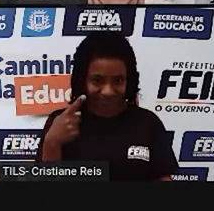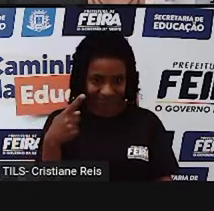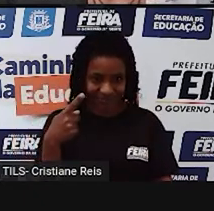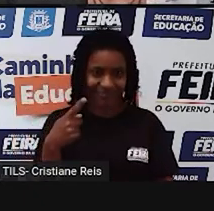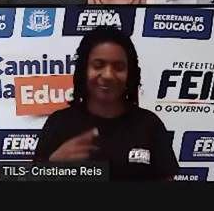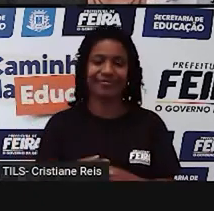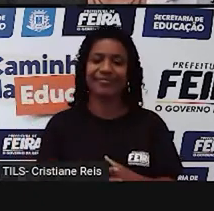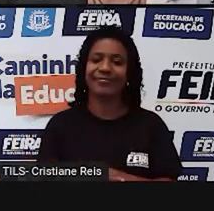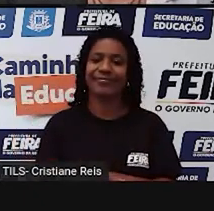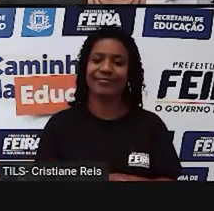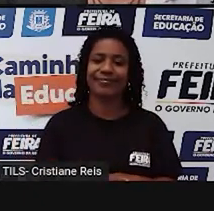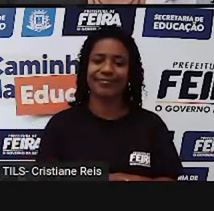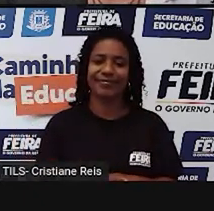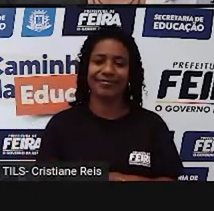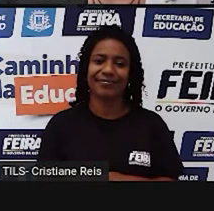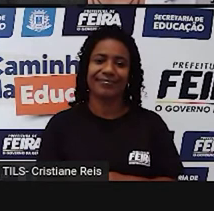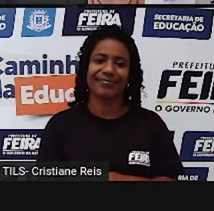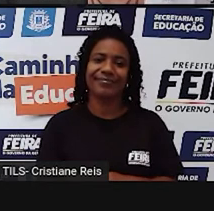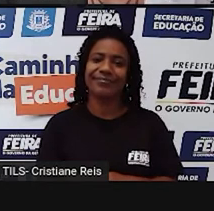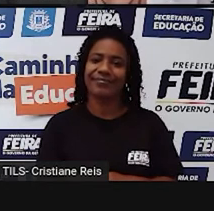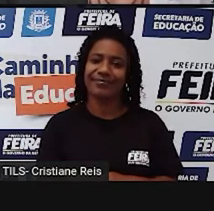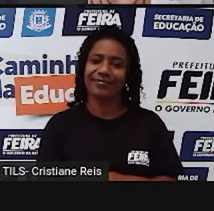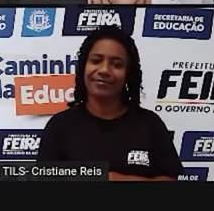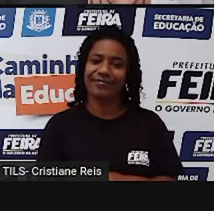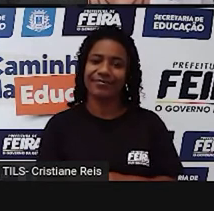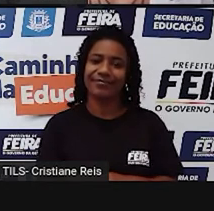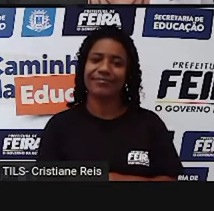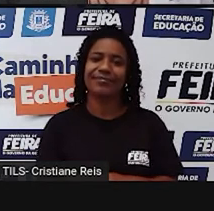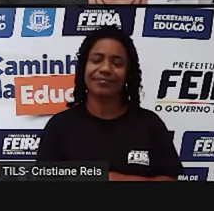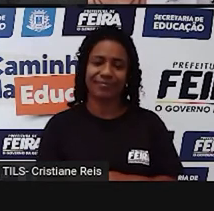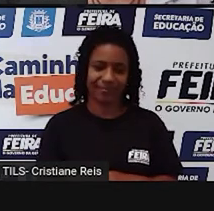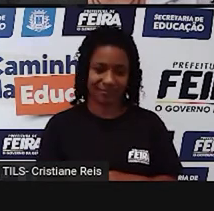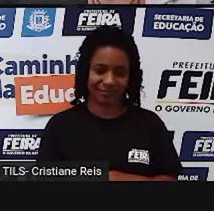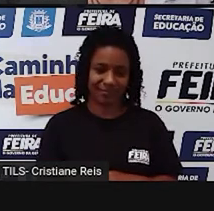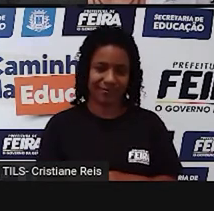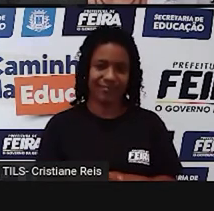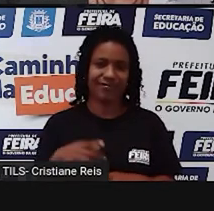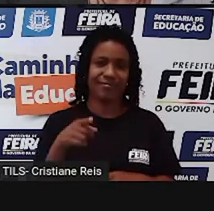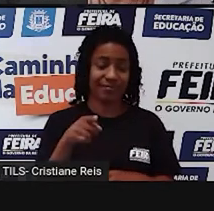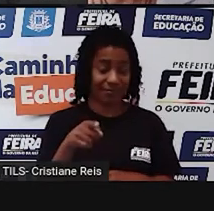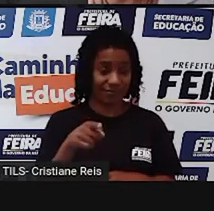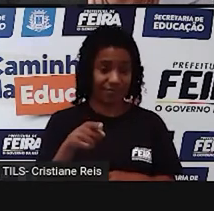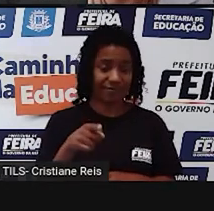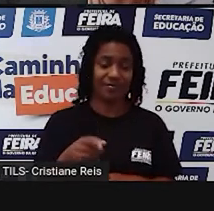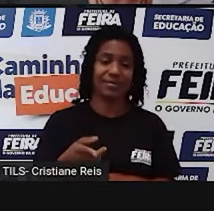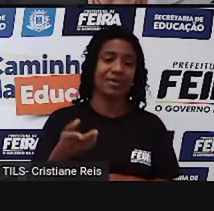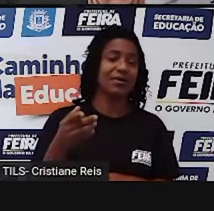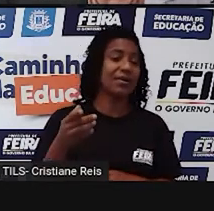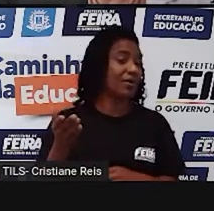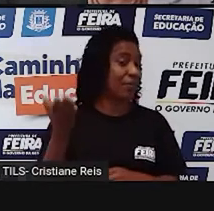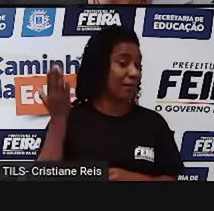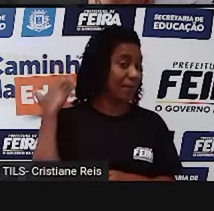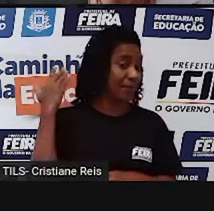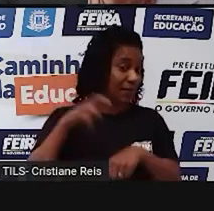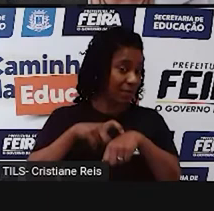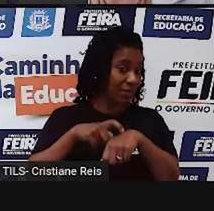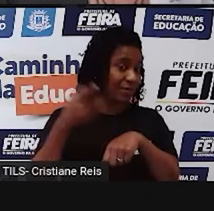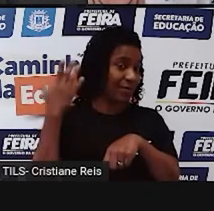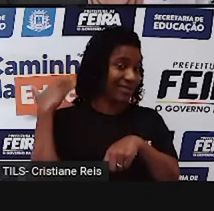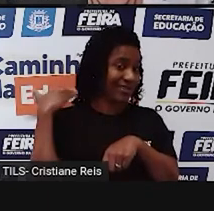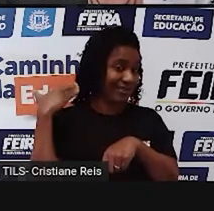Let's go. Number eight. Here. Passado do verbo drop.